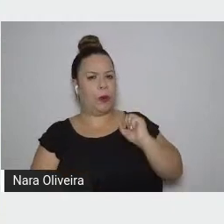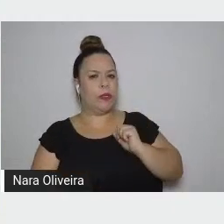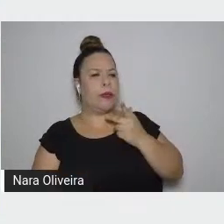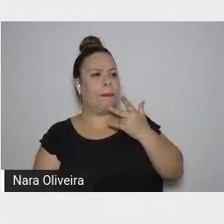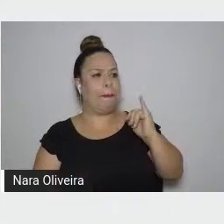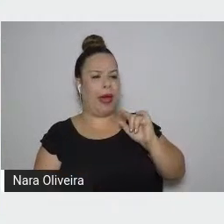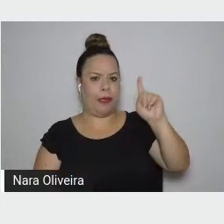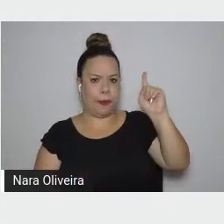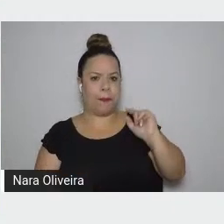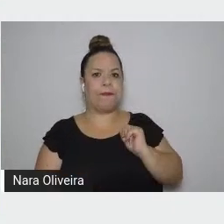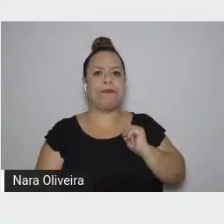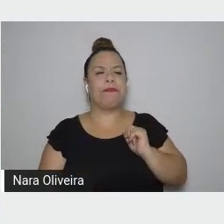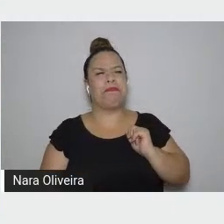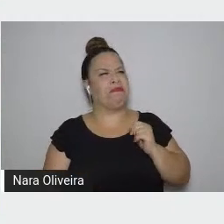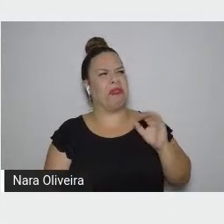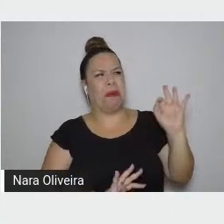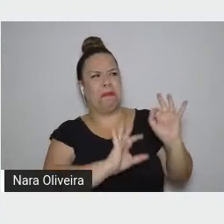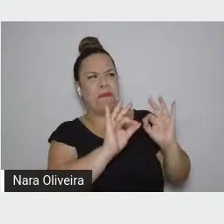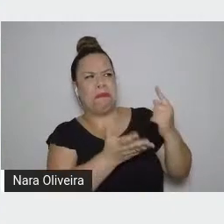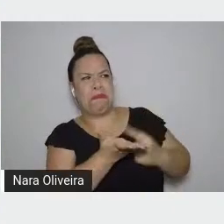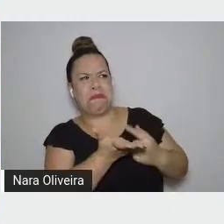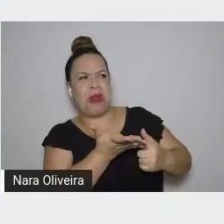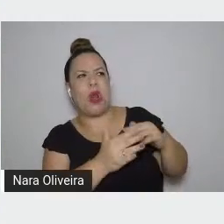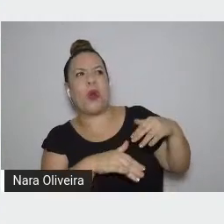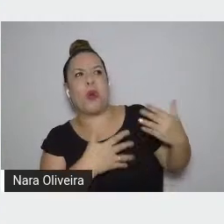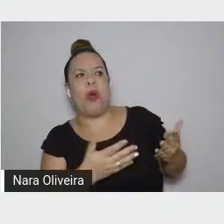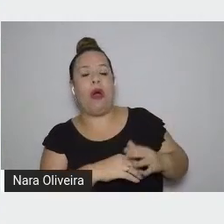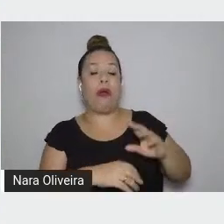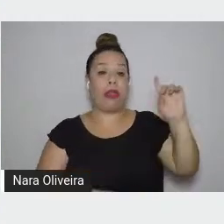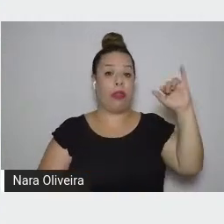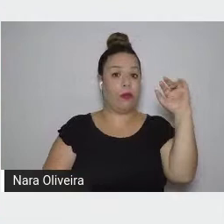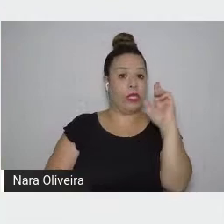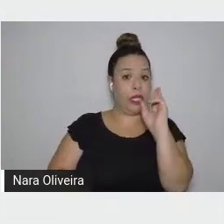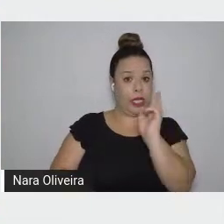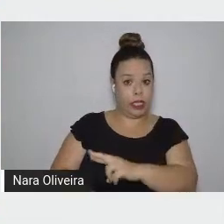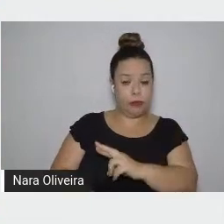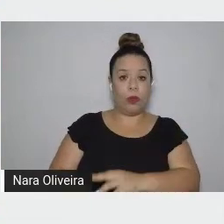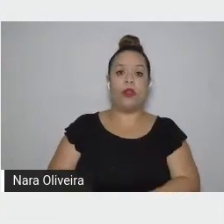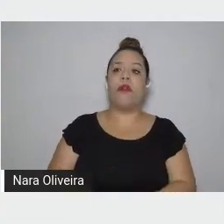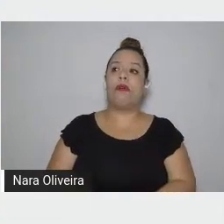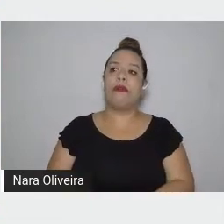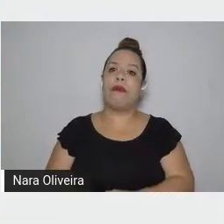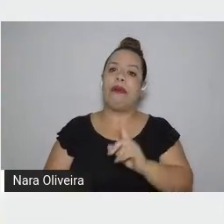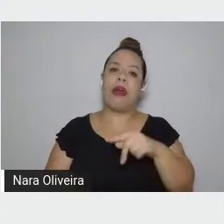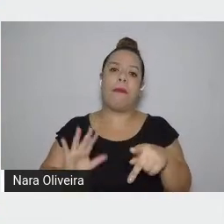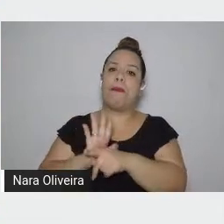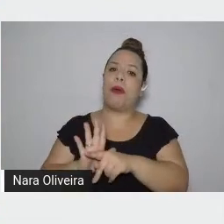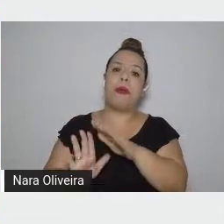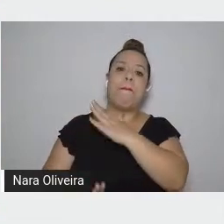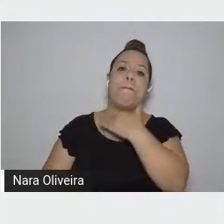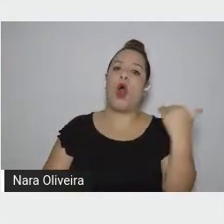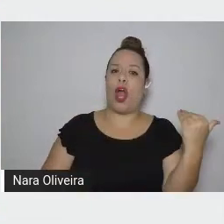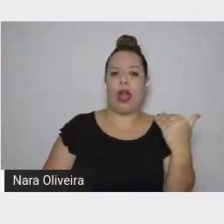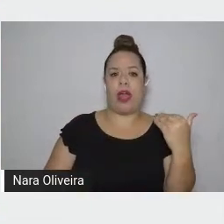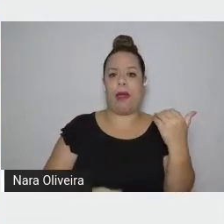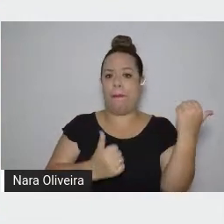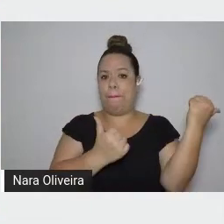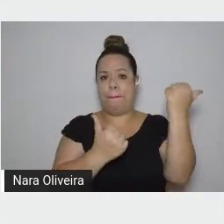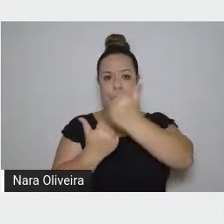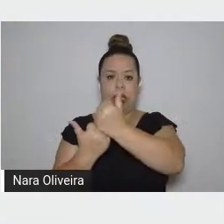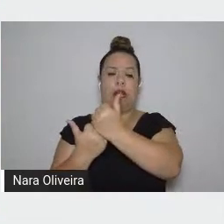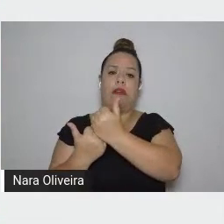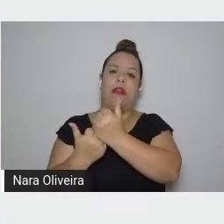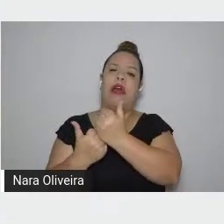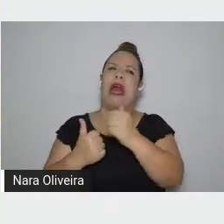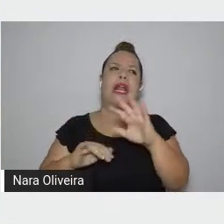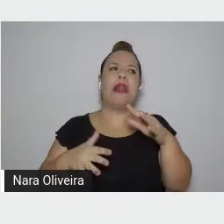que plano é esse? E Deus responde o de Marte, meu filho, que papel é esse? É o